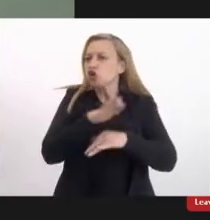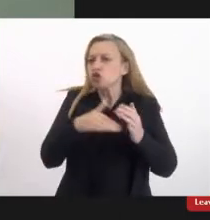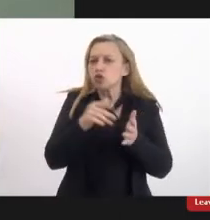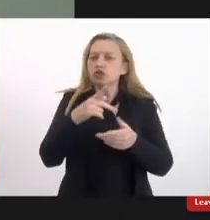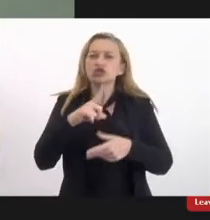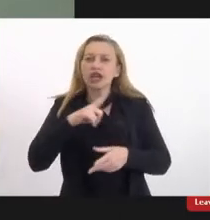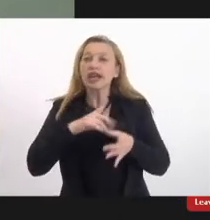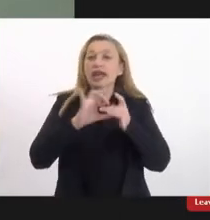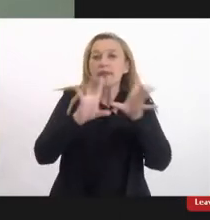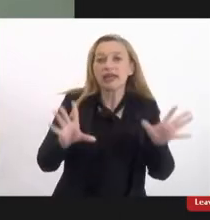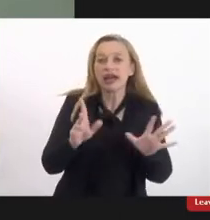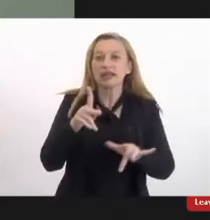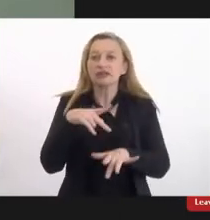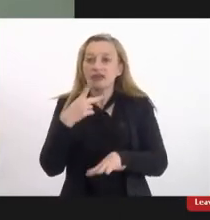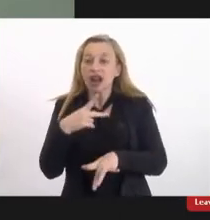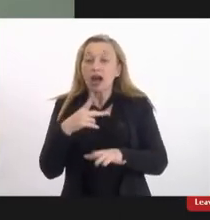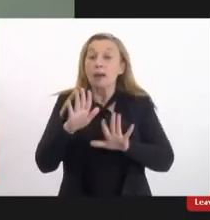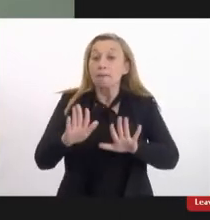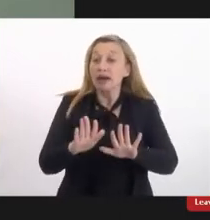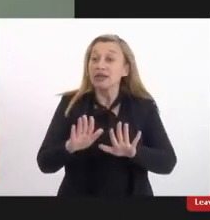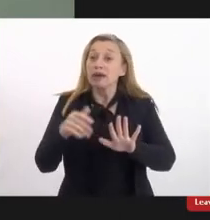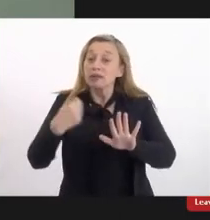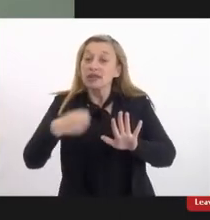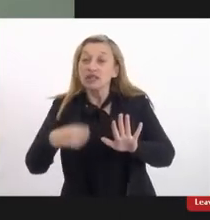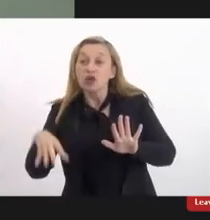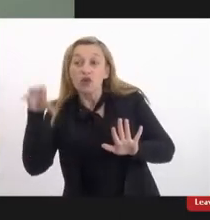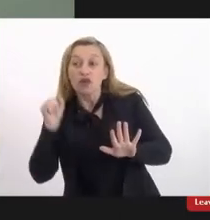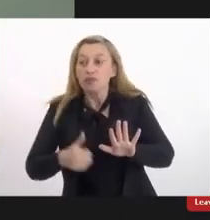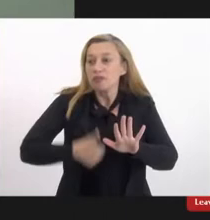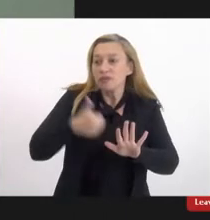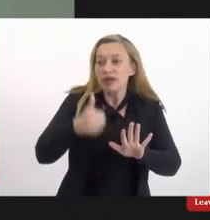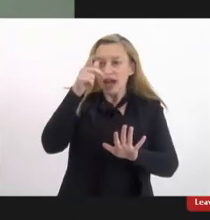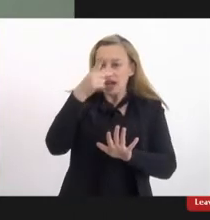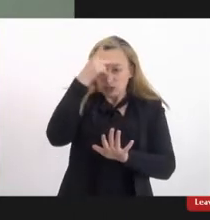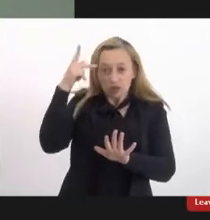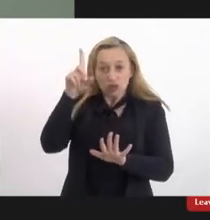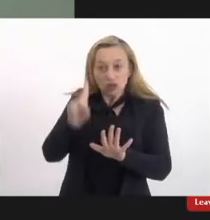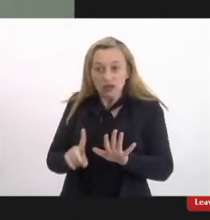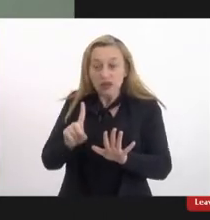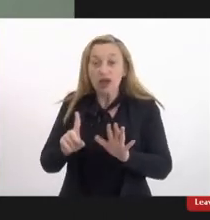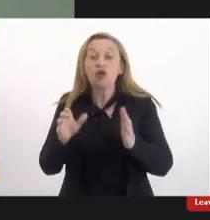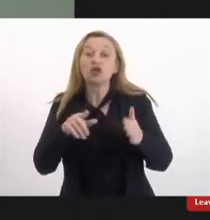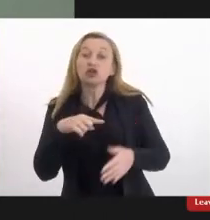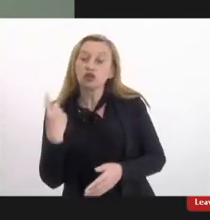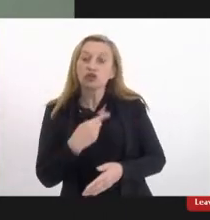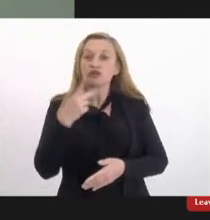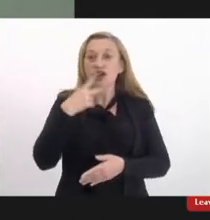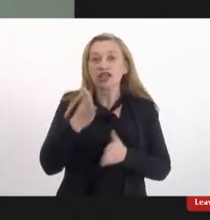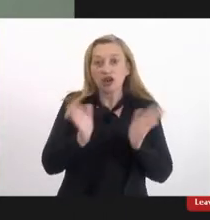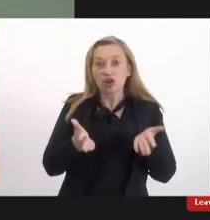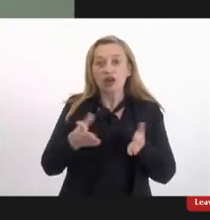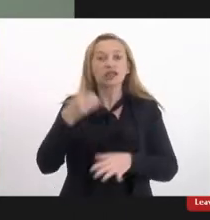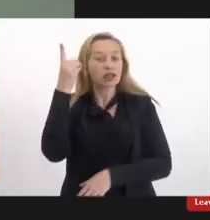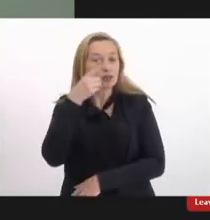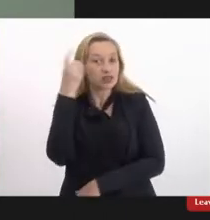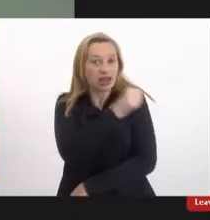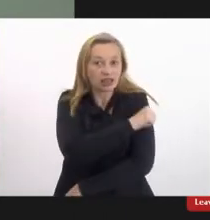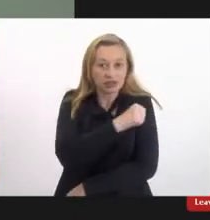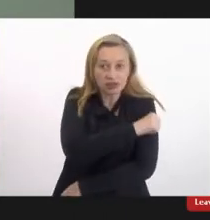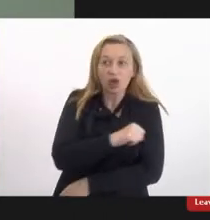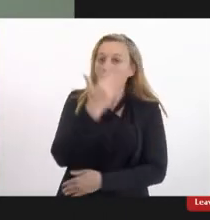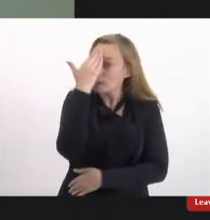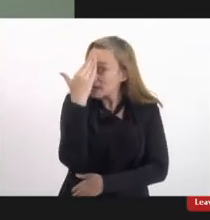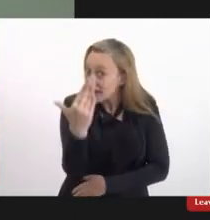liberdade desde que a gente procure ouvir essas pessoas, né? E é o que nós estamos falando agora, então, deputada enfermeira Rejane,